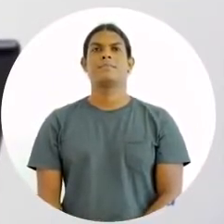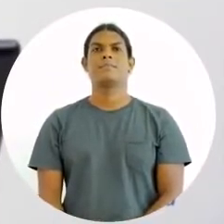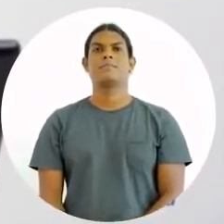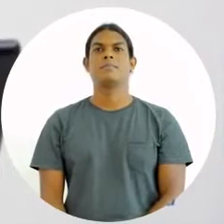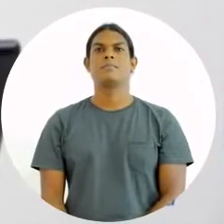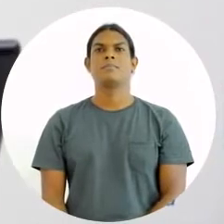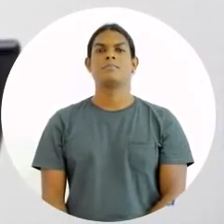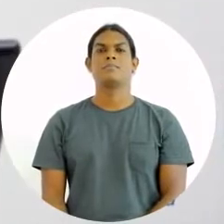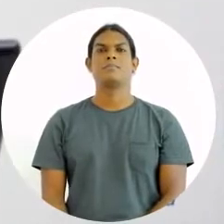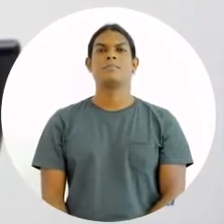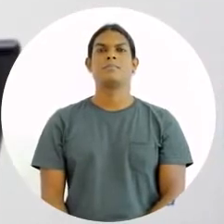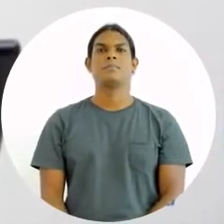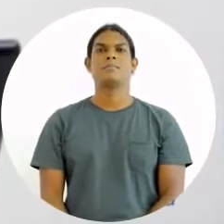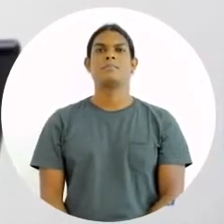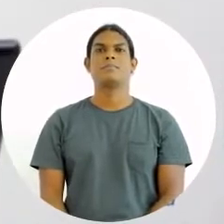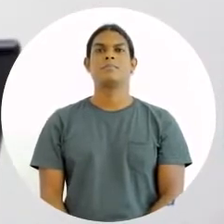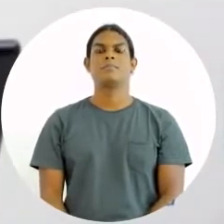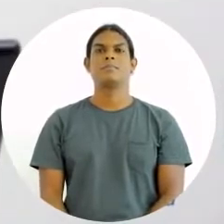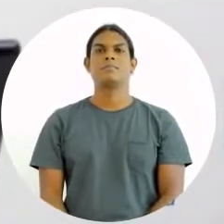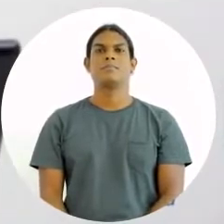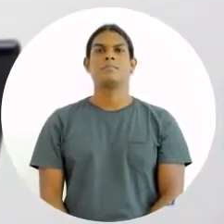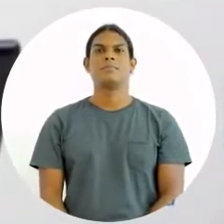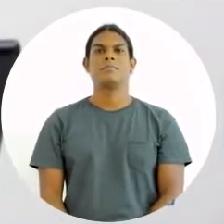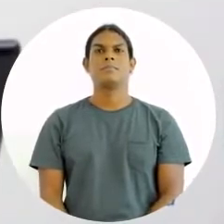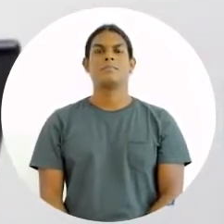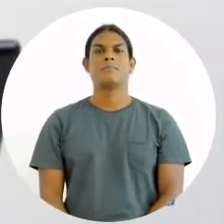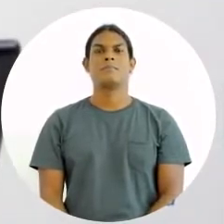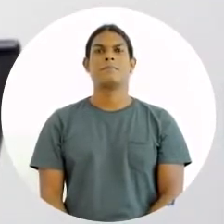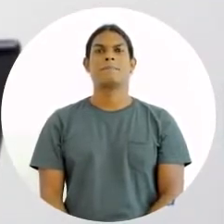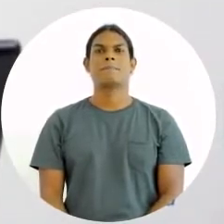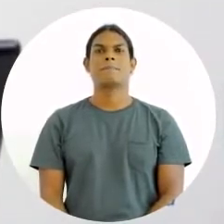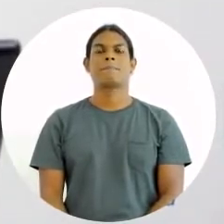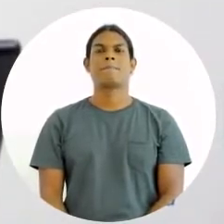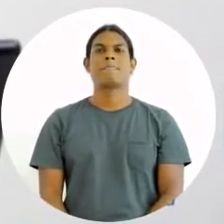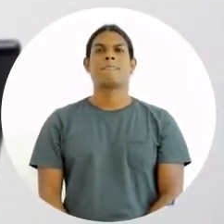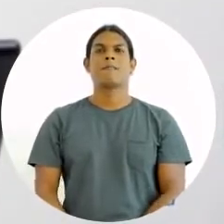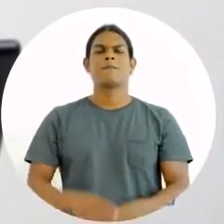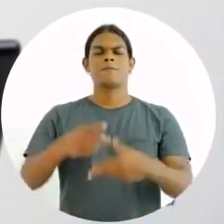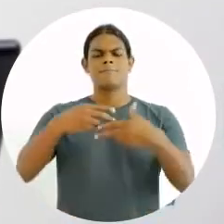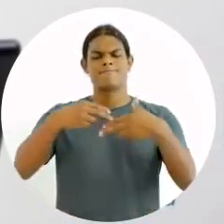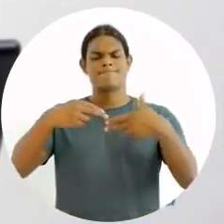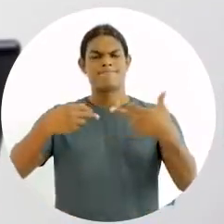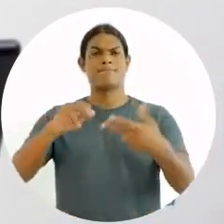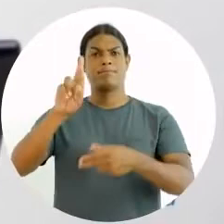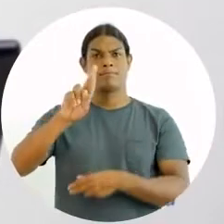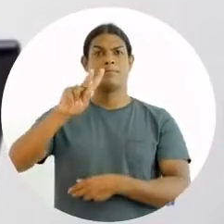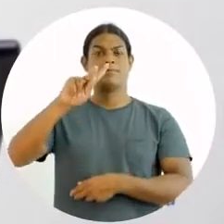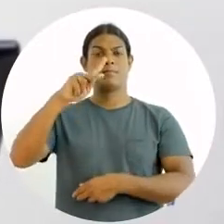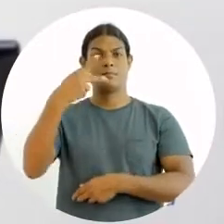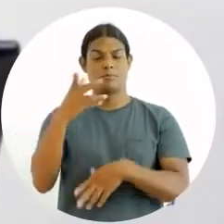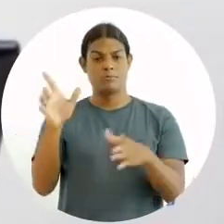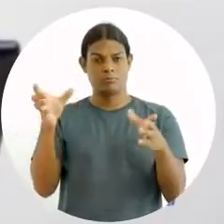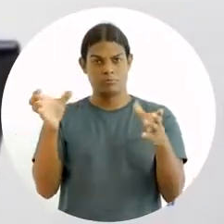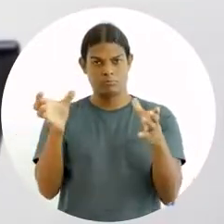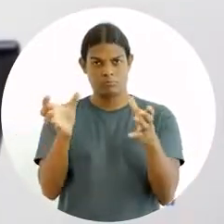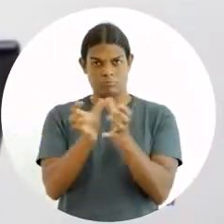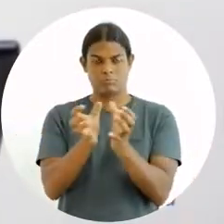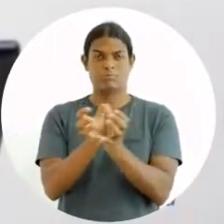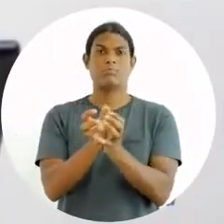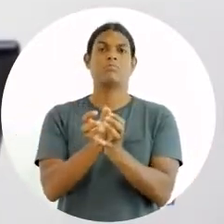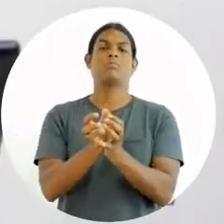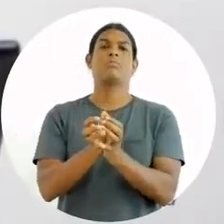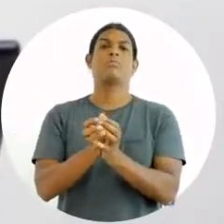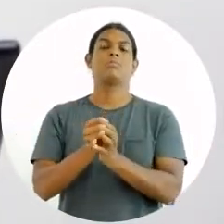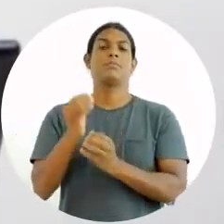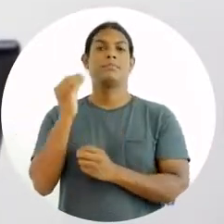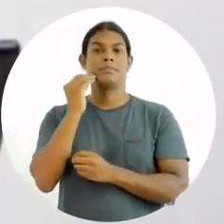humanos, processos de recursos humanos e políticas de recursos humanos. É muito recurso humano juntos, vamos tentar